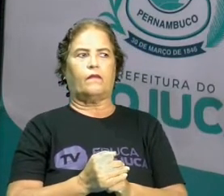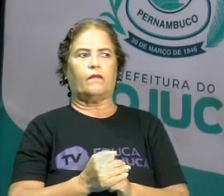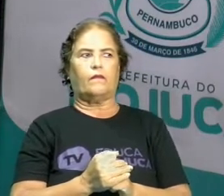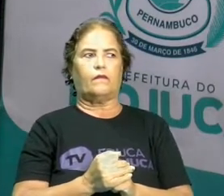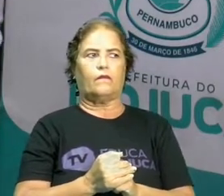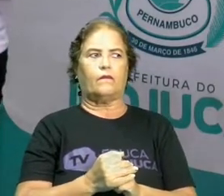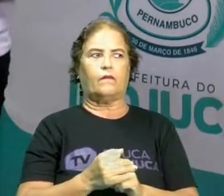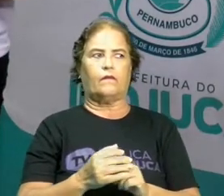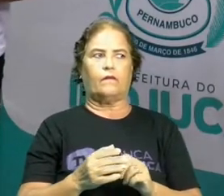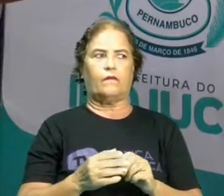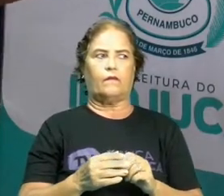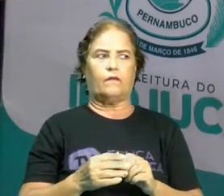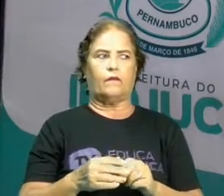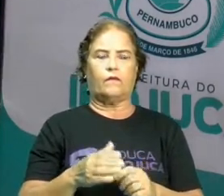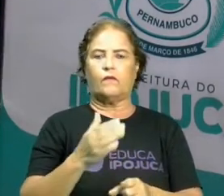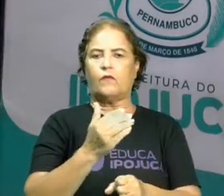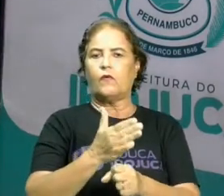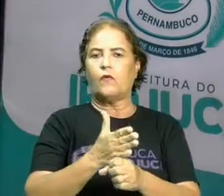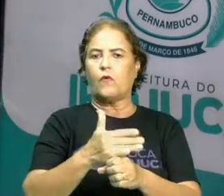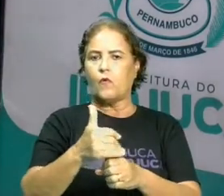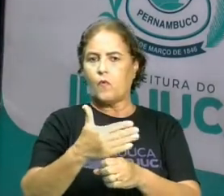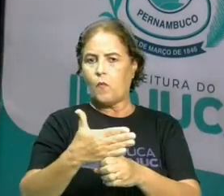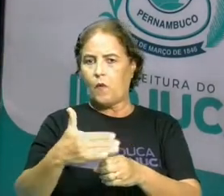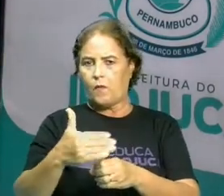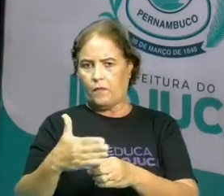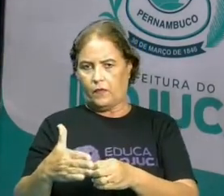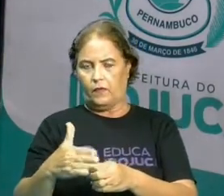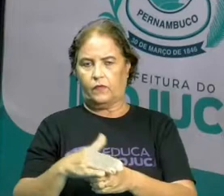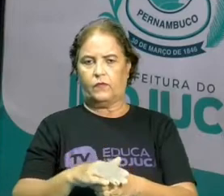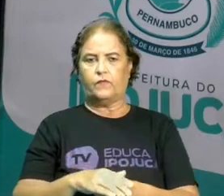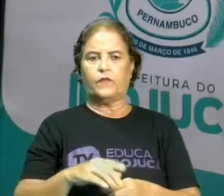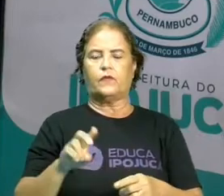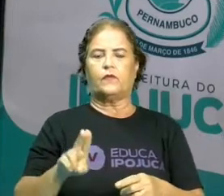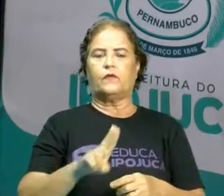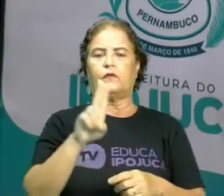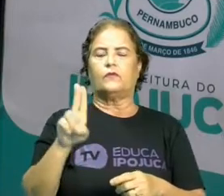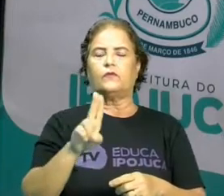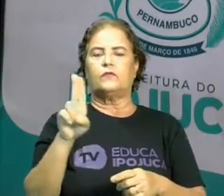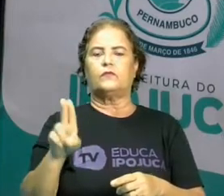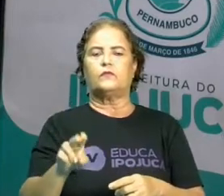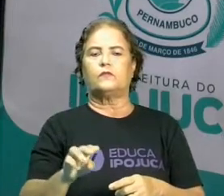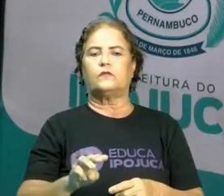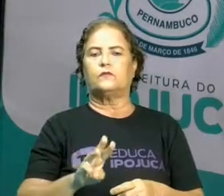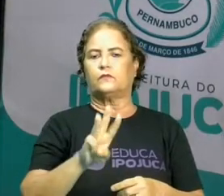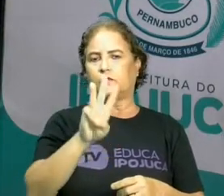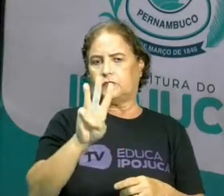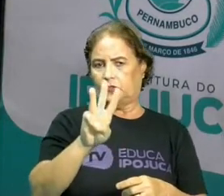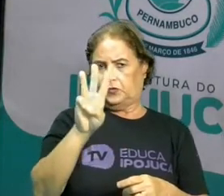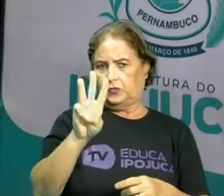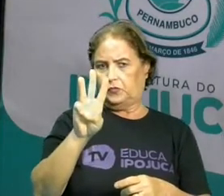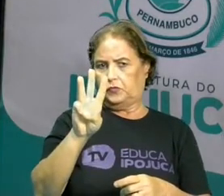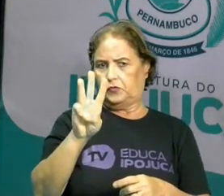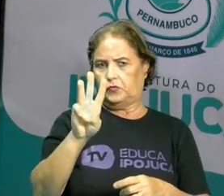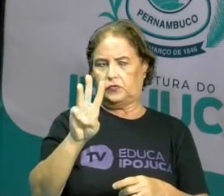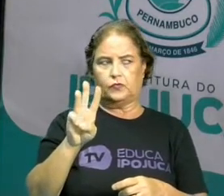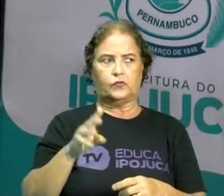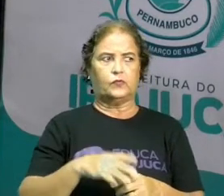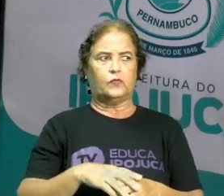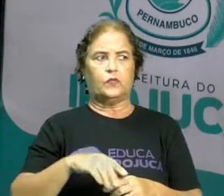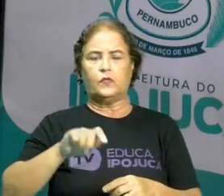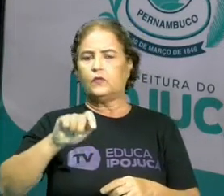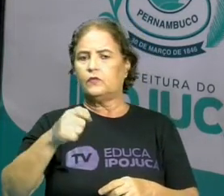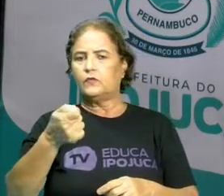em dois símbolos, né? O Y e essa chavezinha para o lado. Com ele, nós